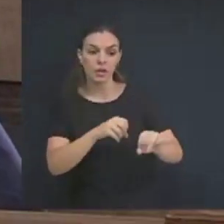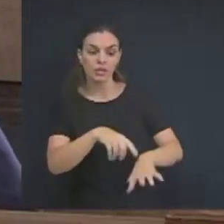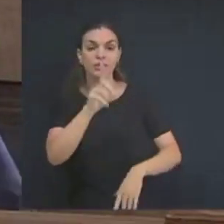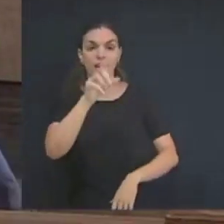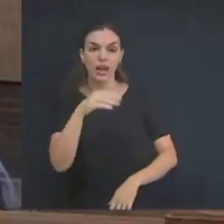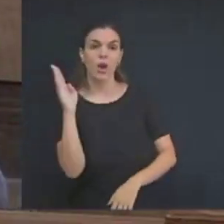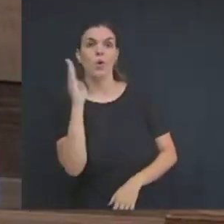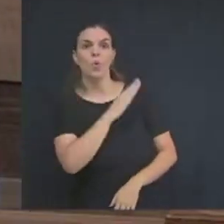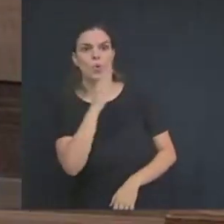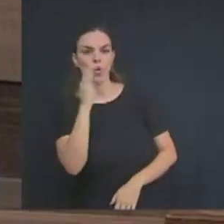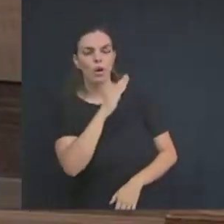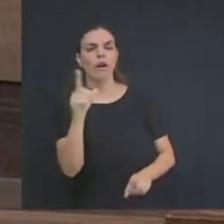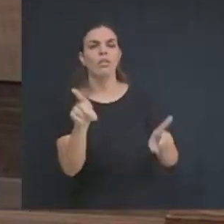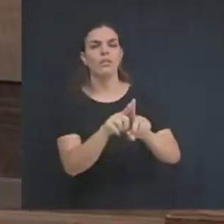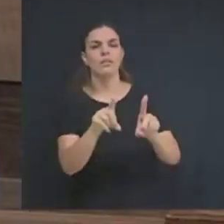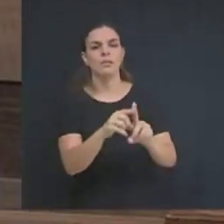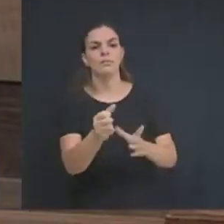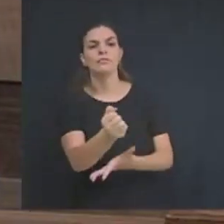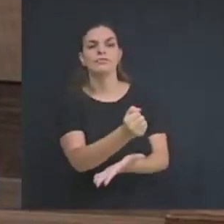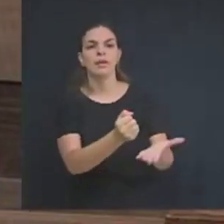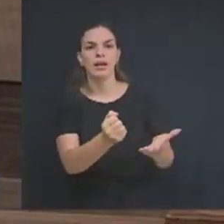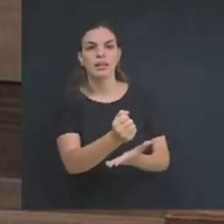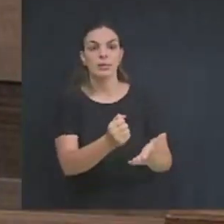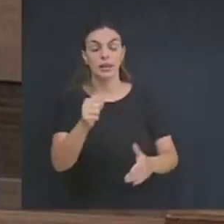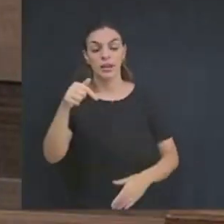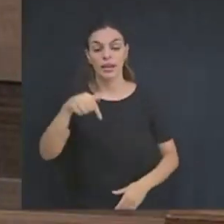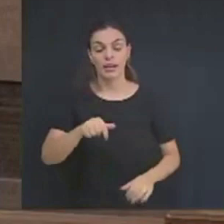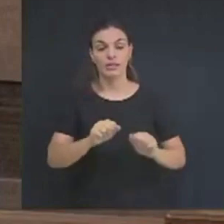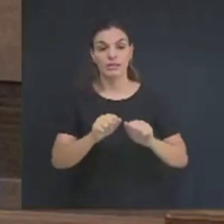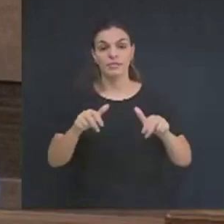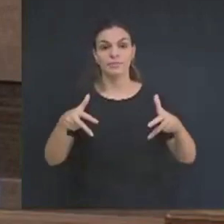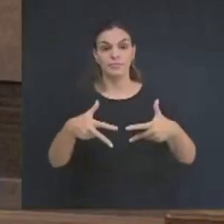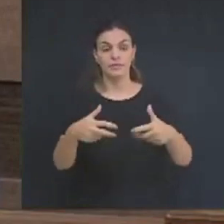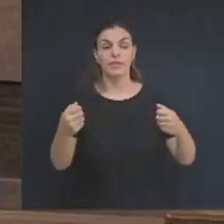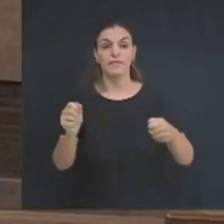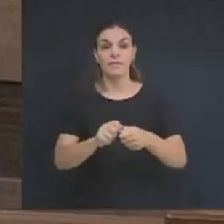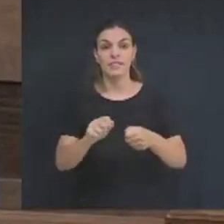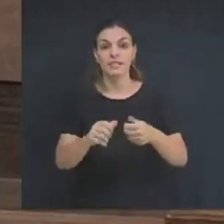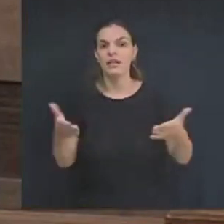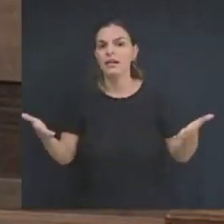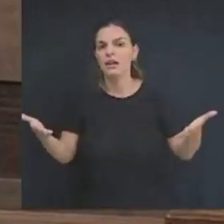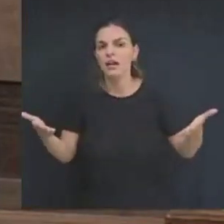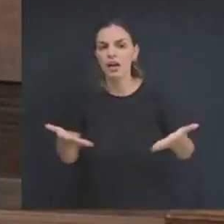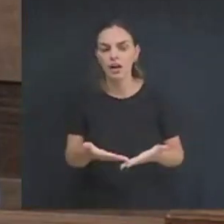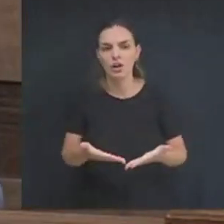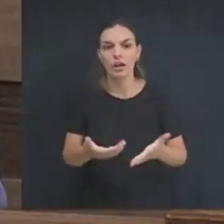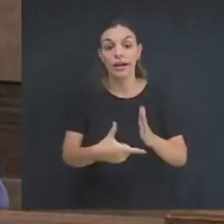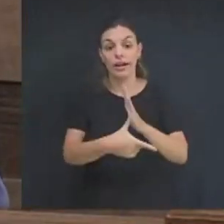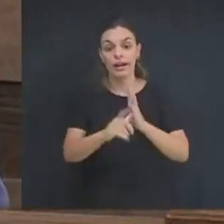urgente para que esta Câmara faça agora, antes do início das aulas. Obrigado.